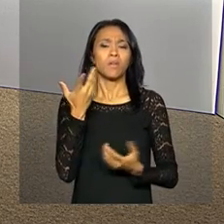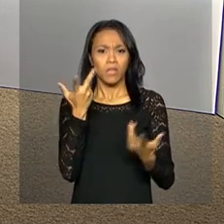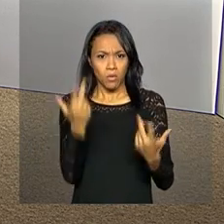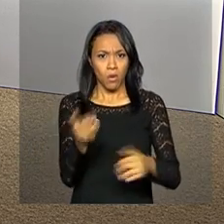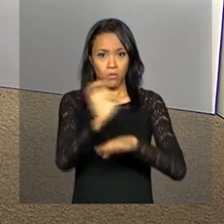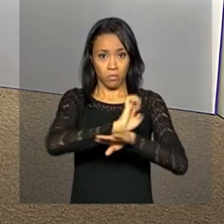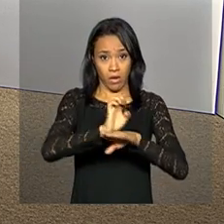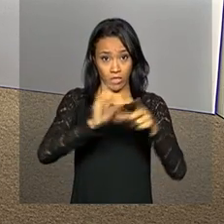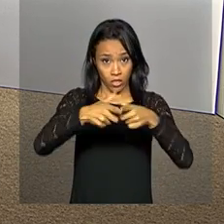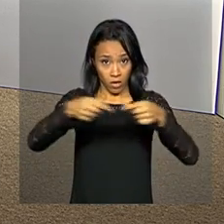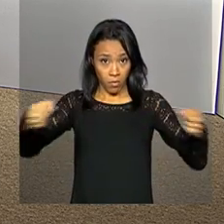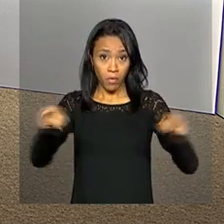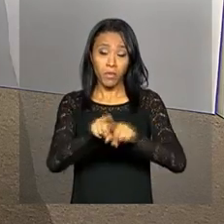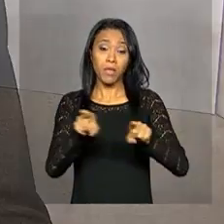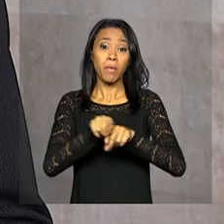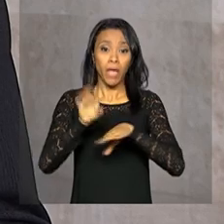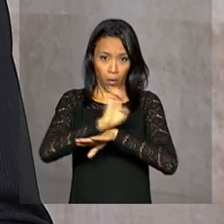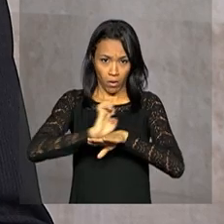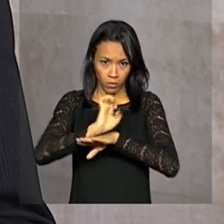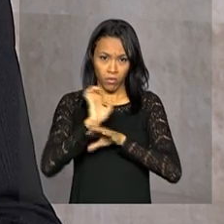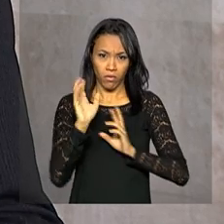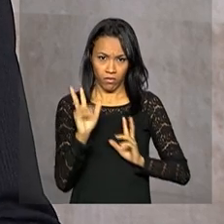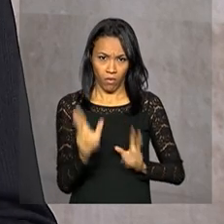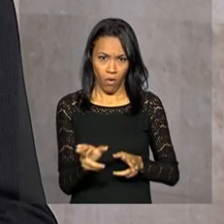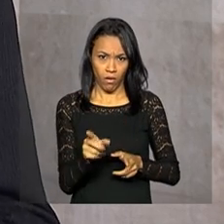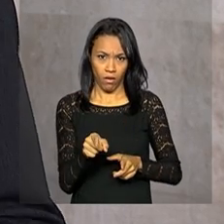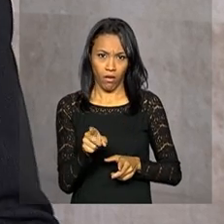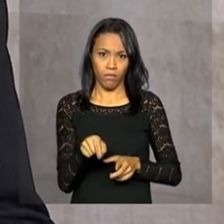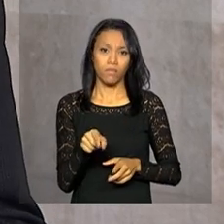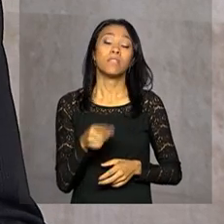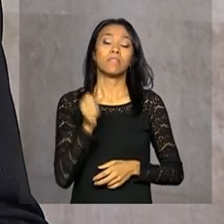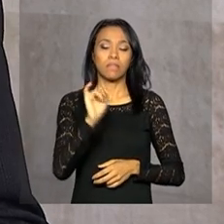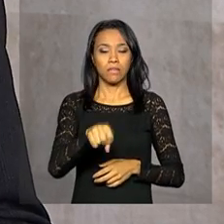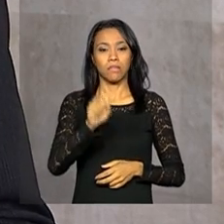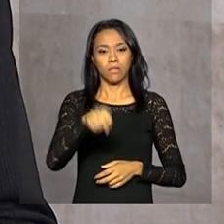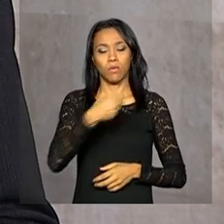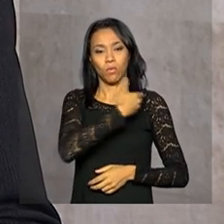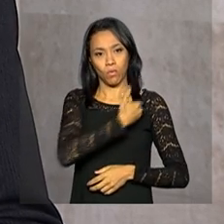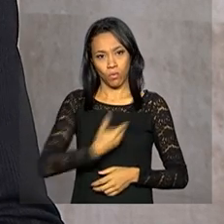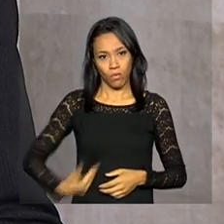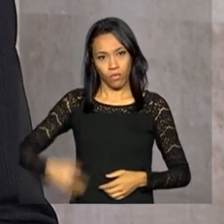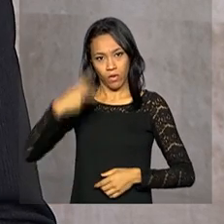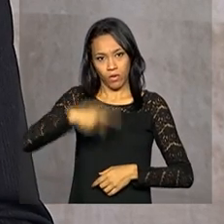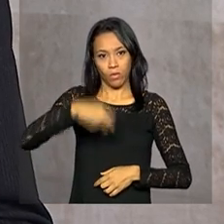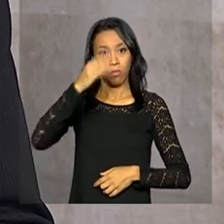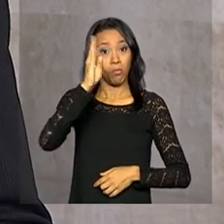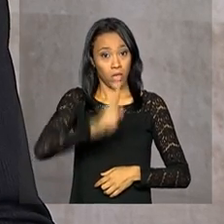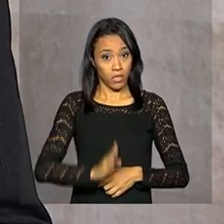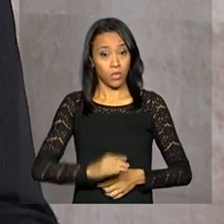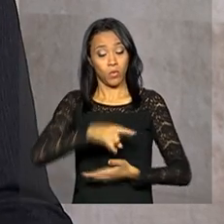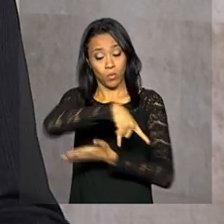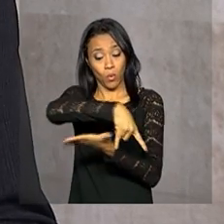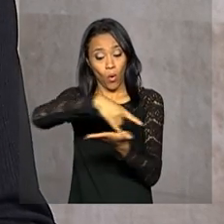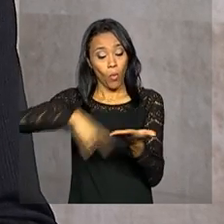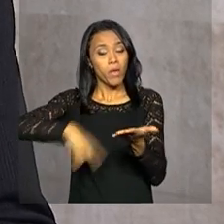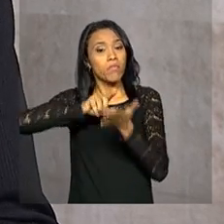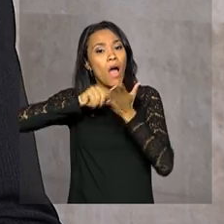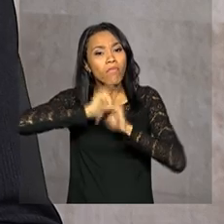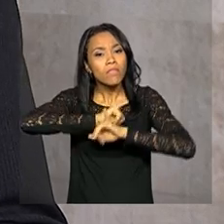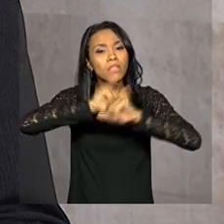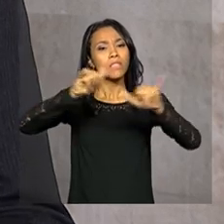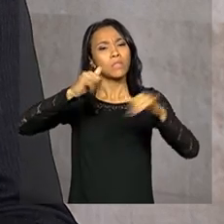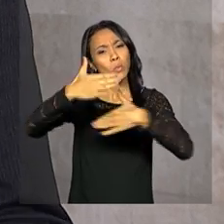Equador, não foi? É isso mesmo, Jaime. Infelizmente, aí o governo brasileiro divulgou nota transmitindo aí as